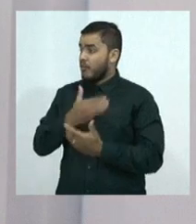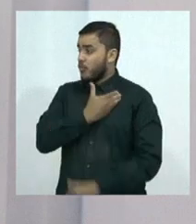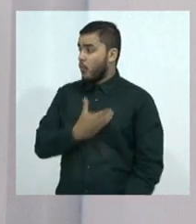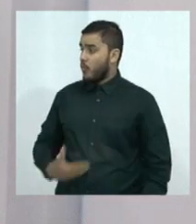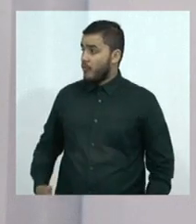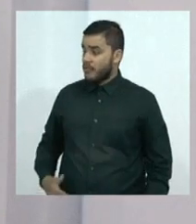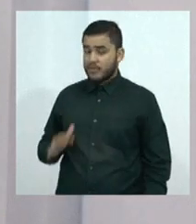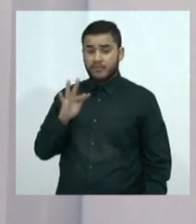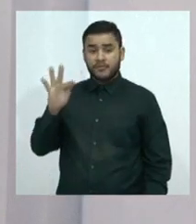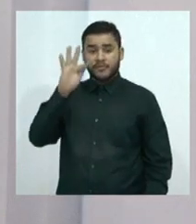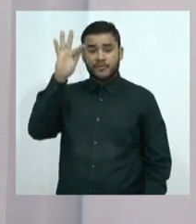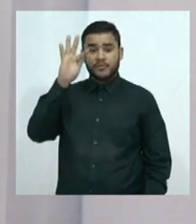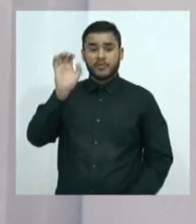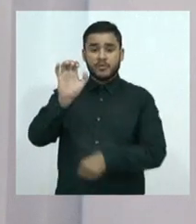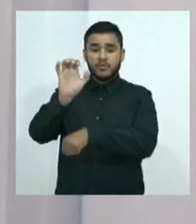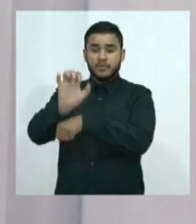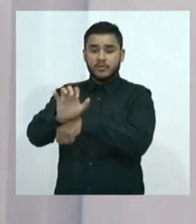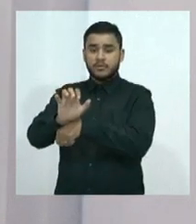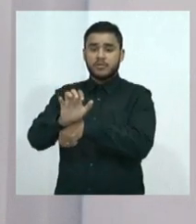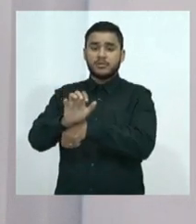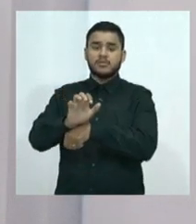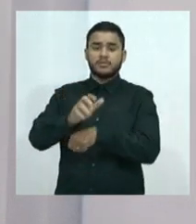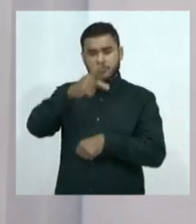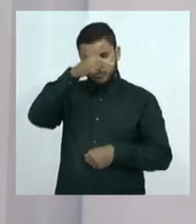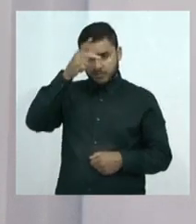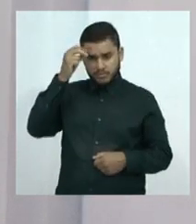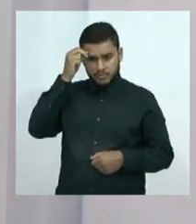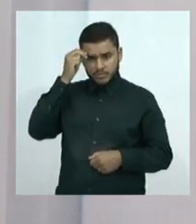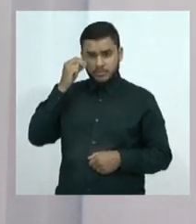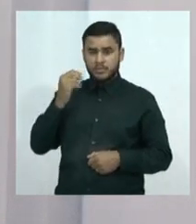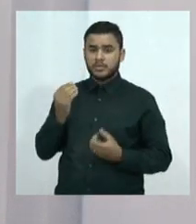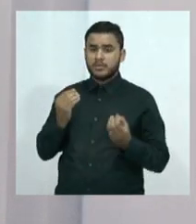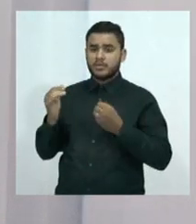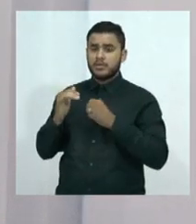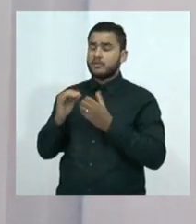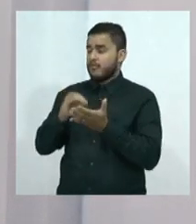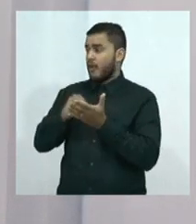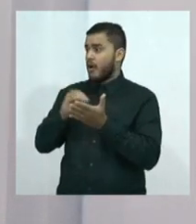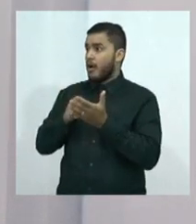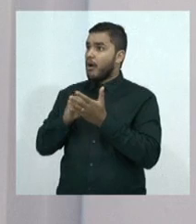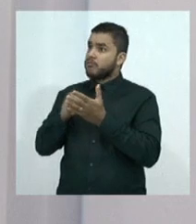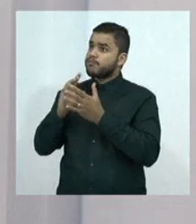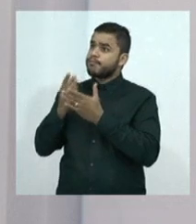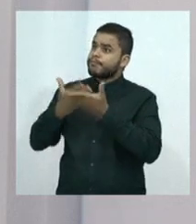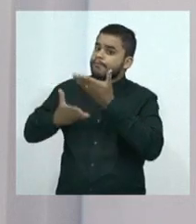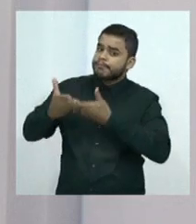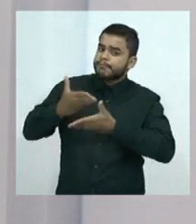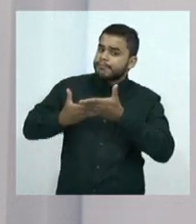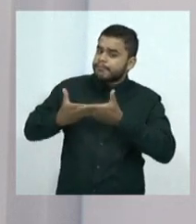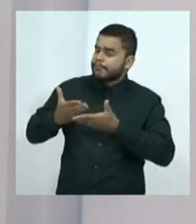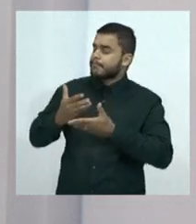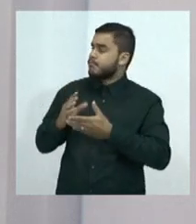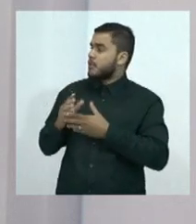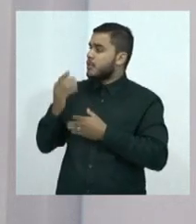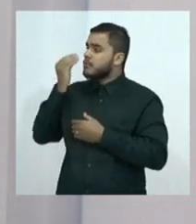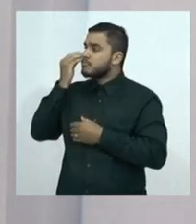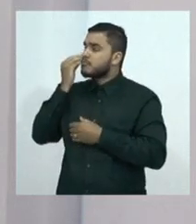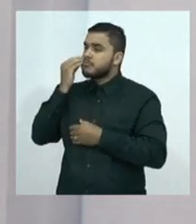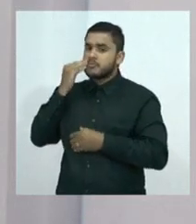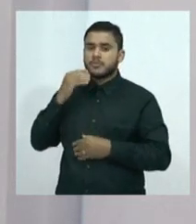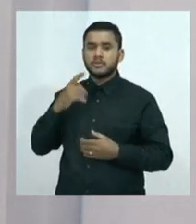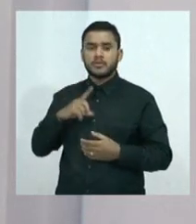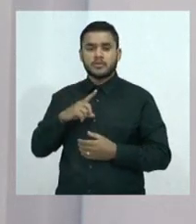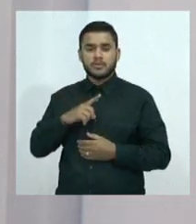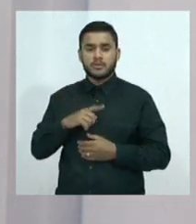governo federal, estadual e municipal. Porque não adianta a gente fazer um determinado tipo de postura